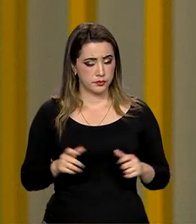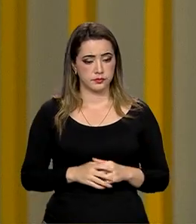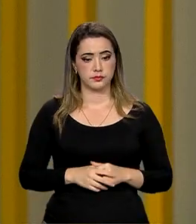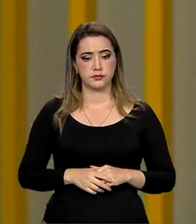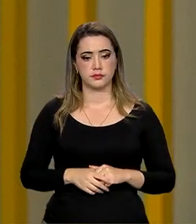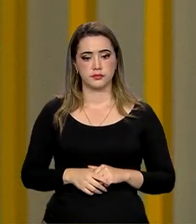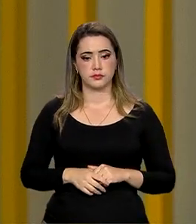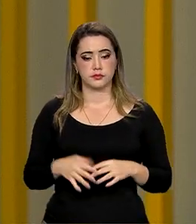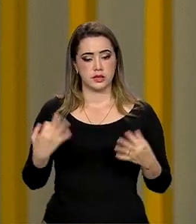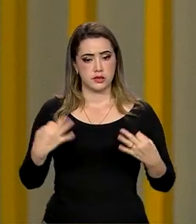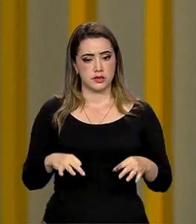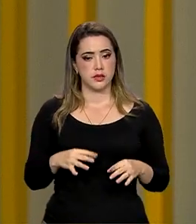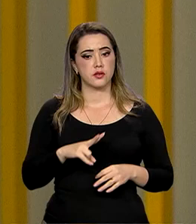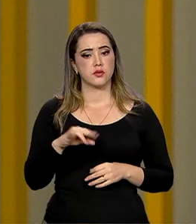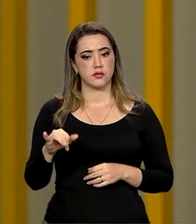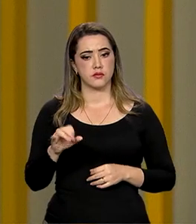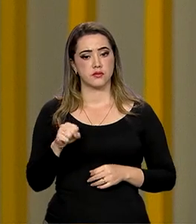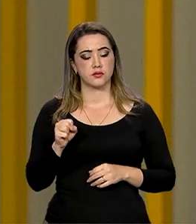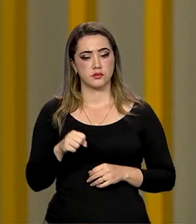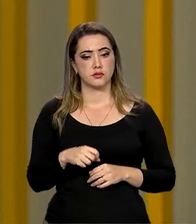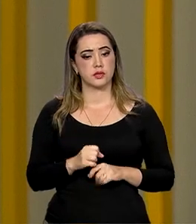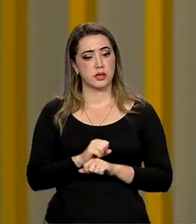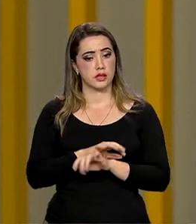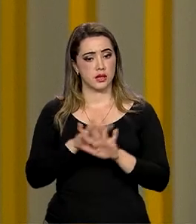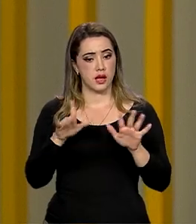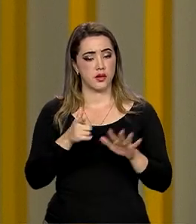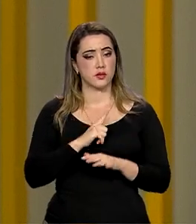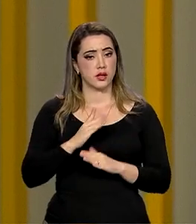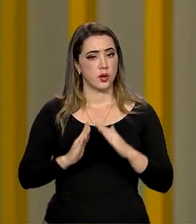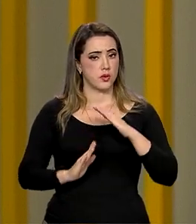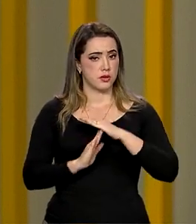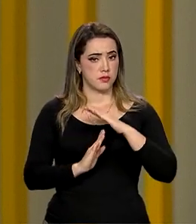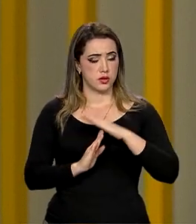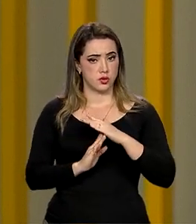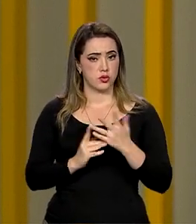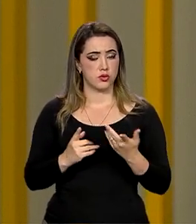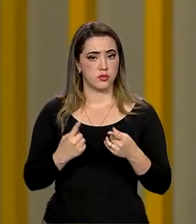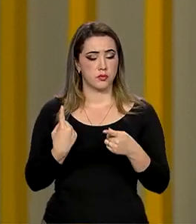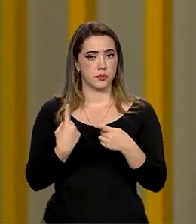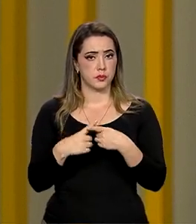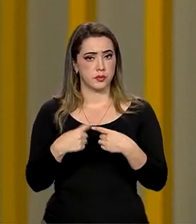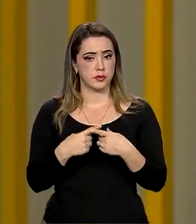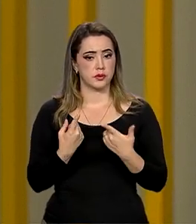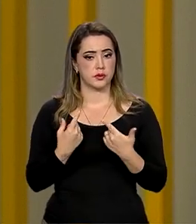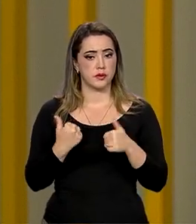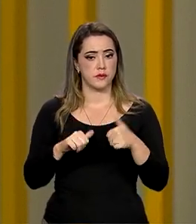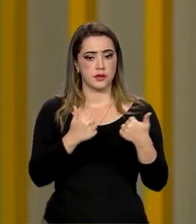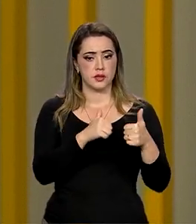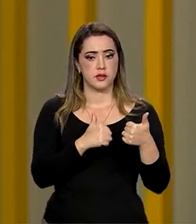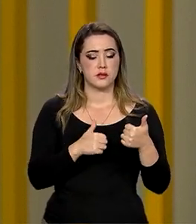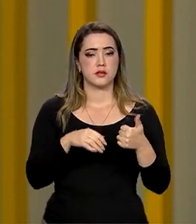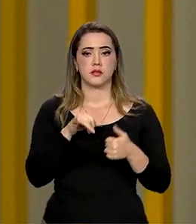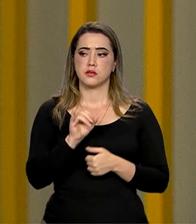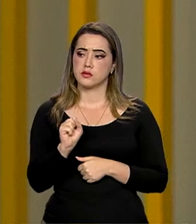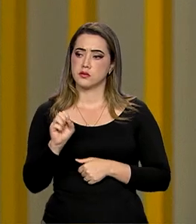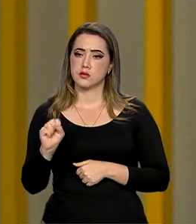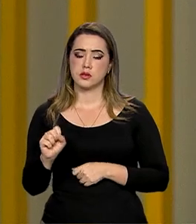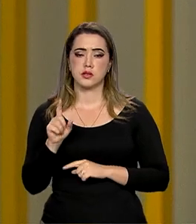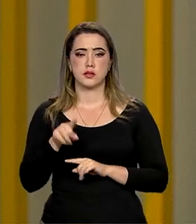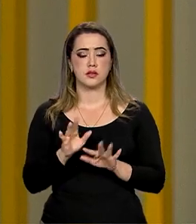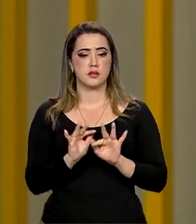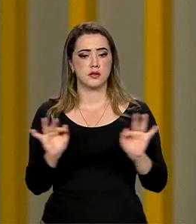Sem dúvida. obviamente, há um limite, né? Nos benefícios previdenciários mais simples,